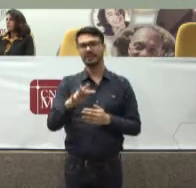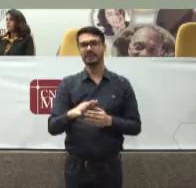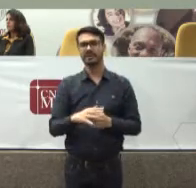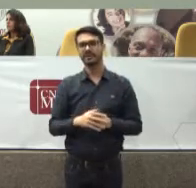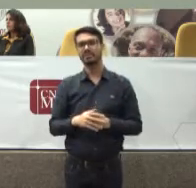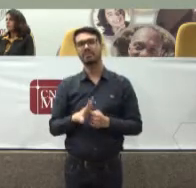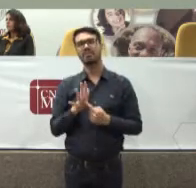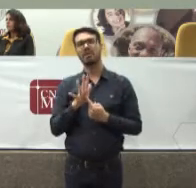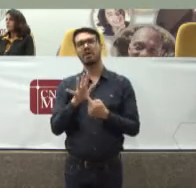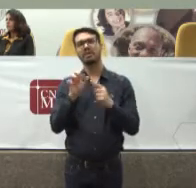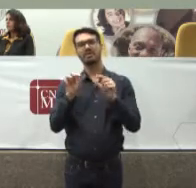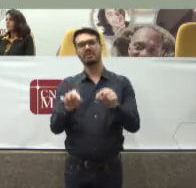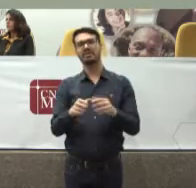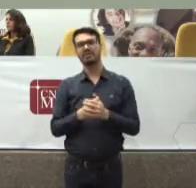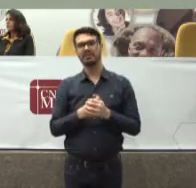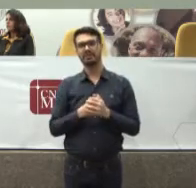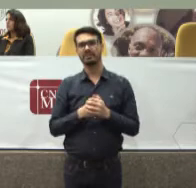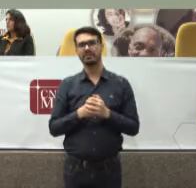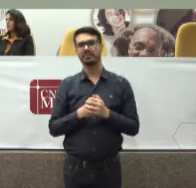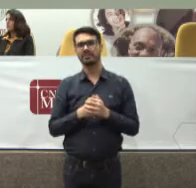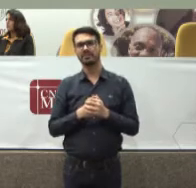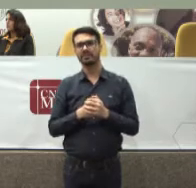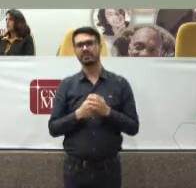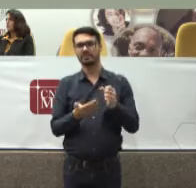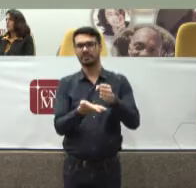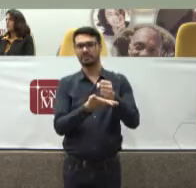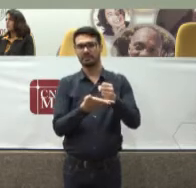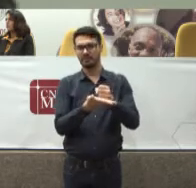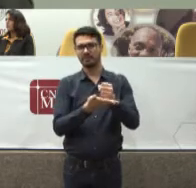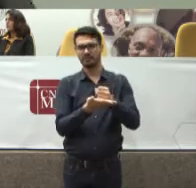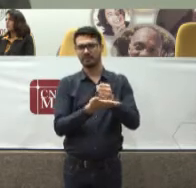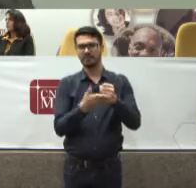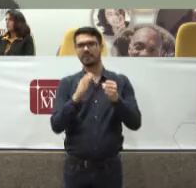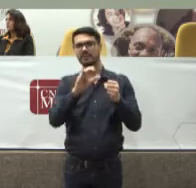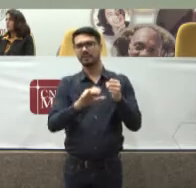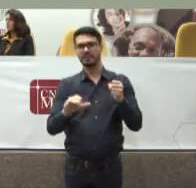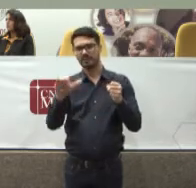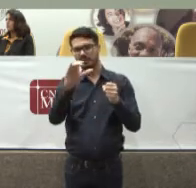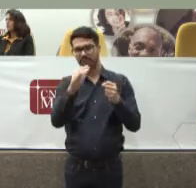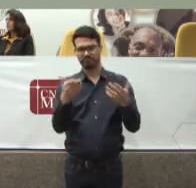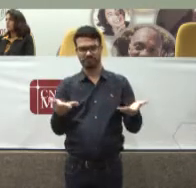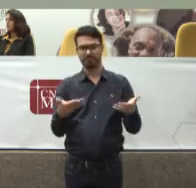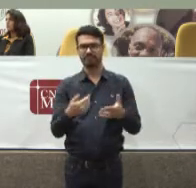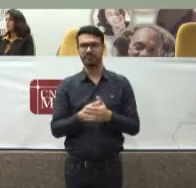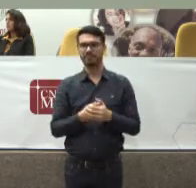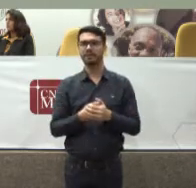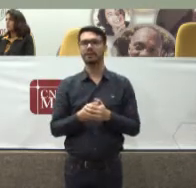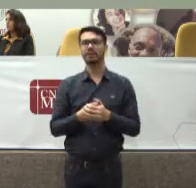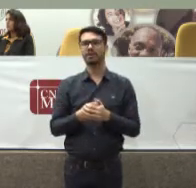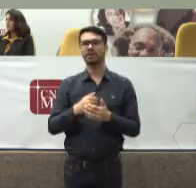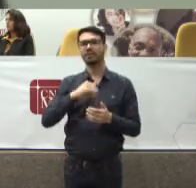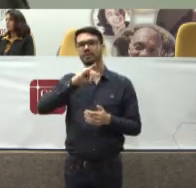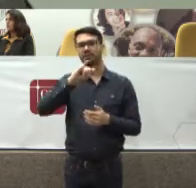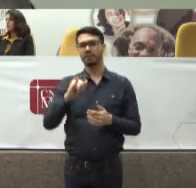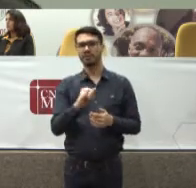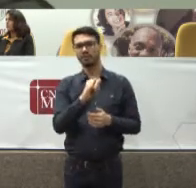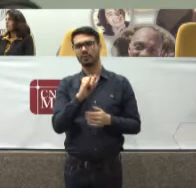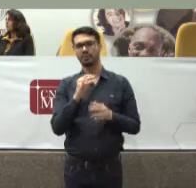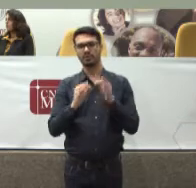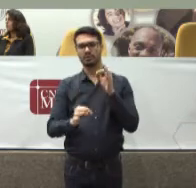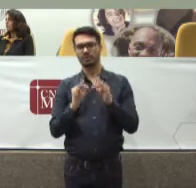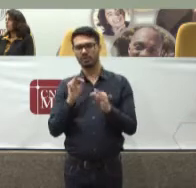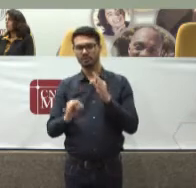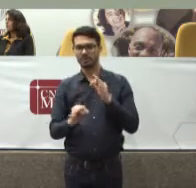revela Minimamente Com base Na evidência Científica Então Que o judiciário Entregue Mas que o